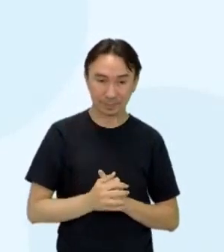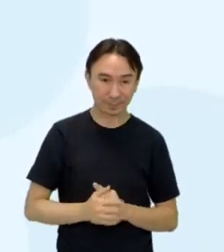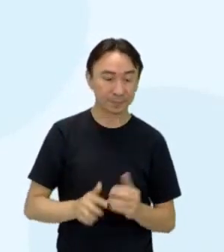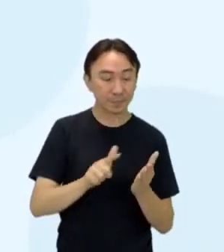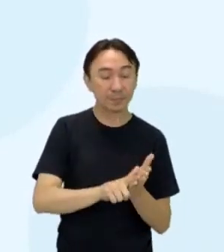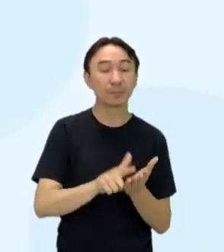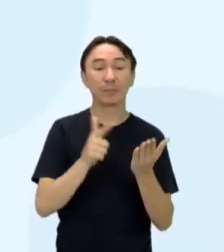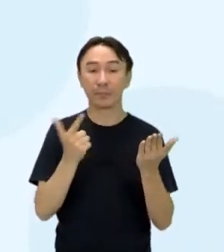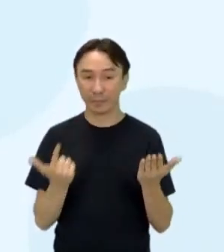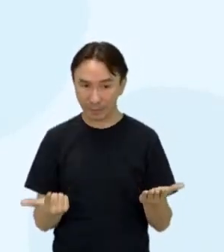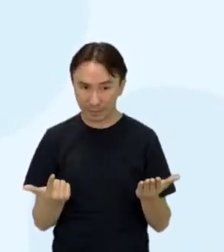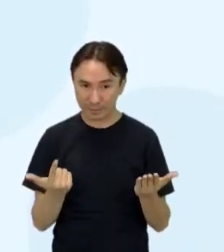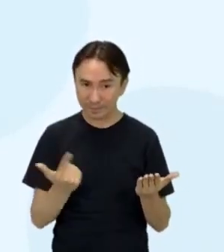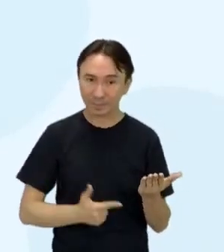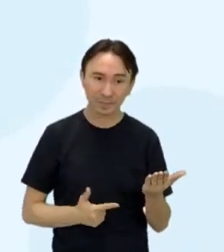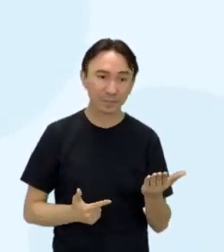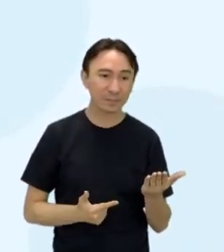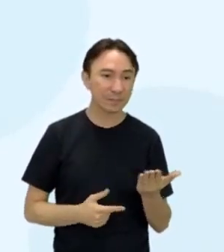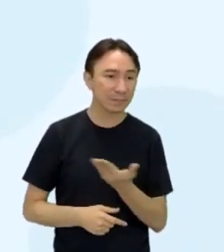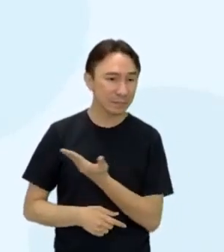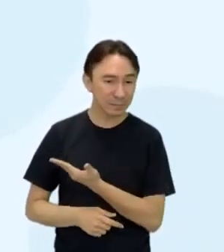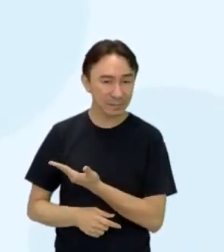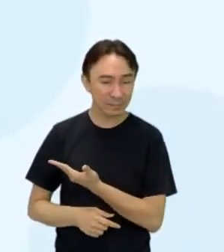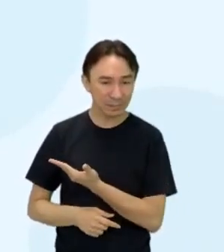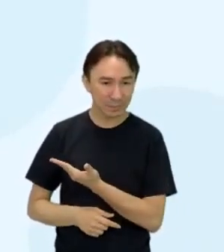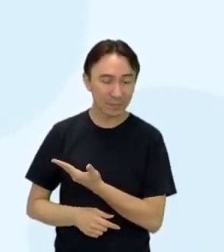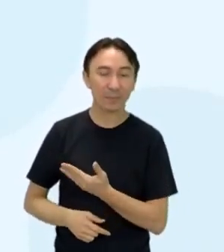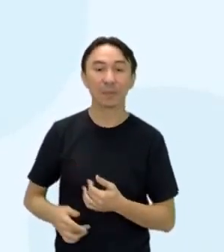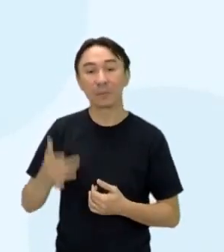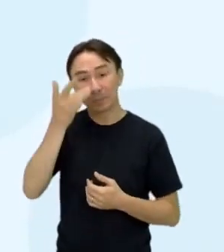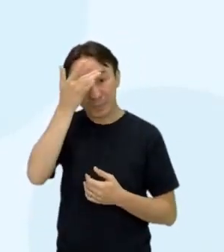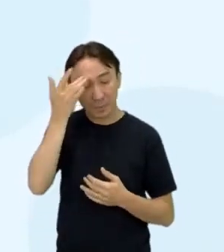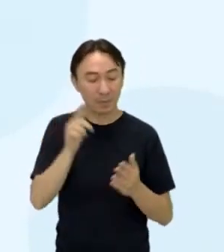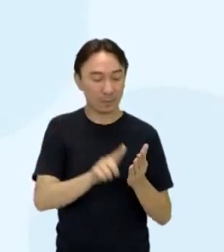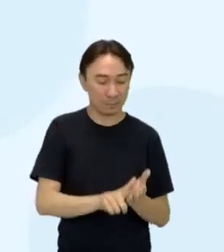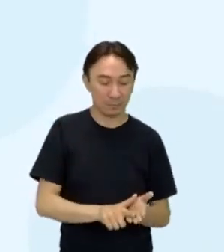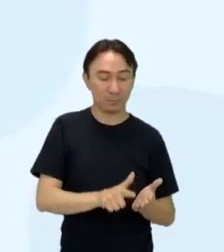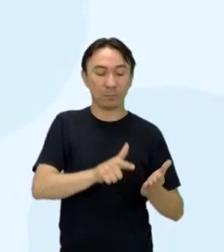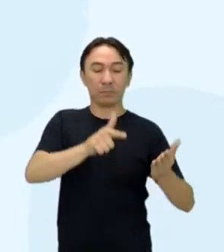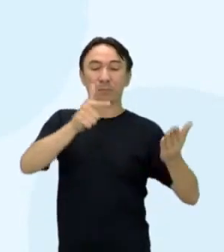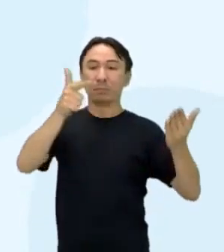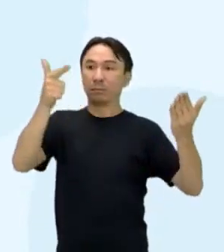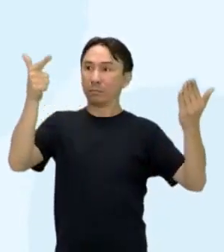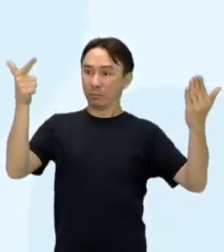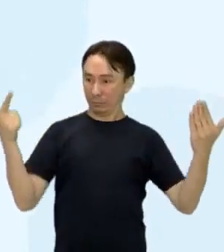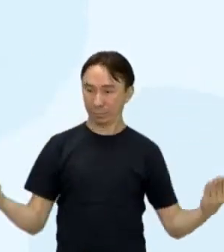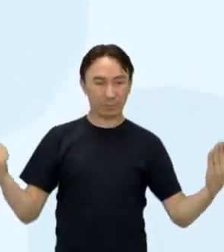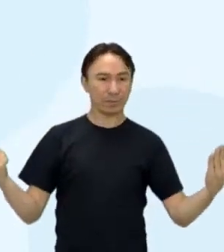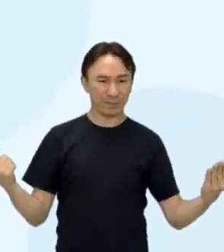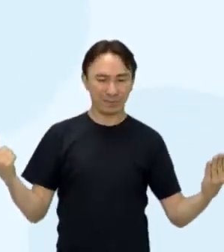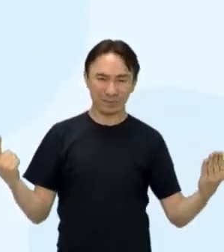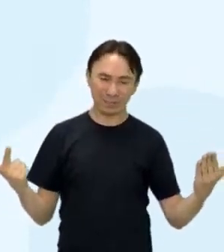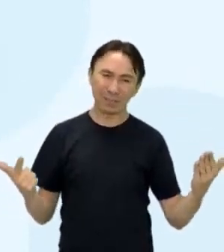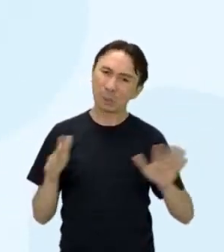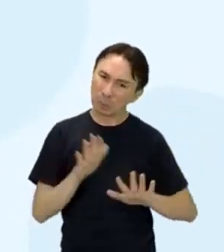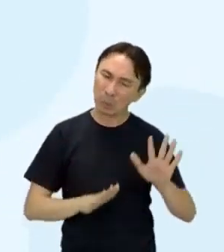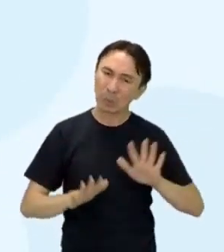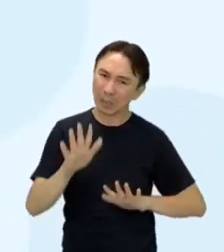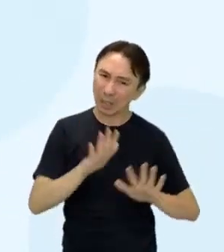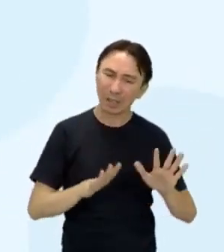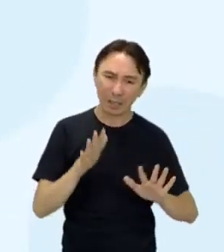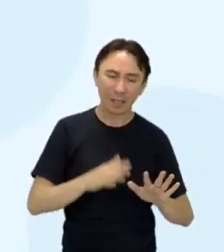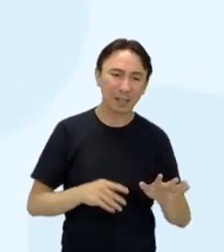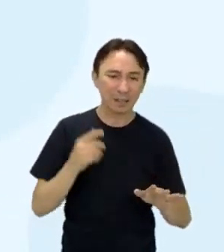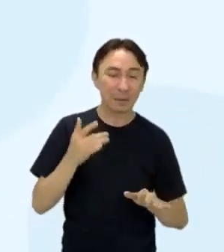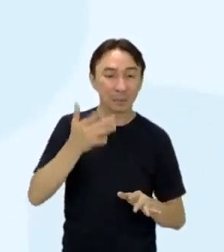Cada vez mais... Cada vez que um passageiro abrir a folha que estiver lendo, terá o cuidado de não roçar as ventas